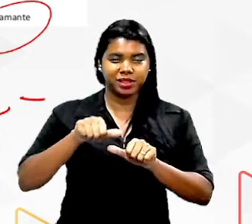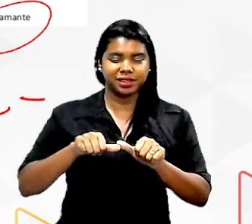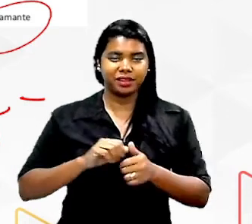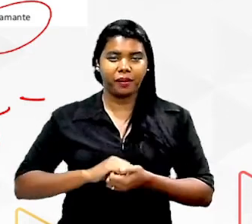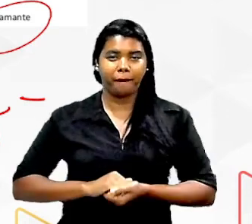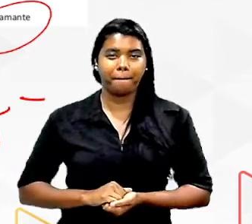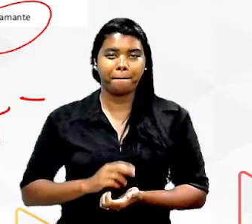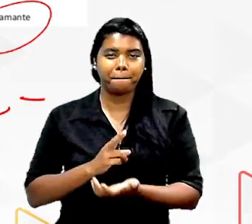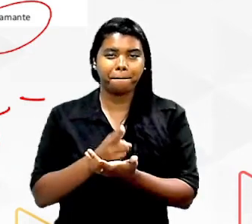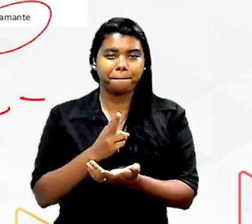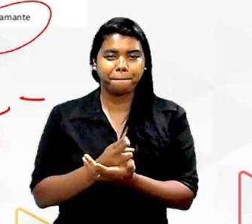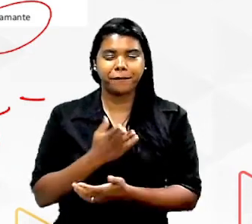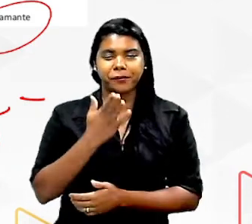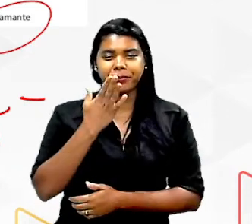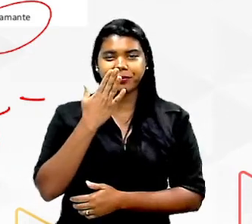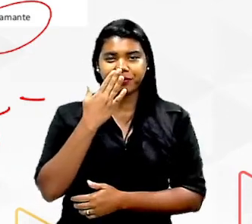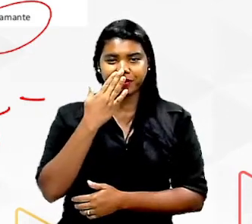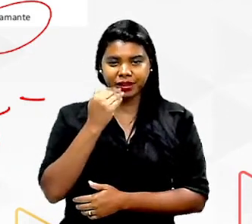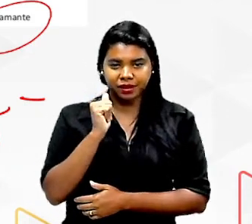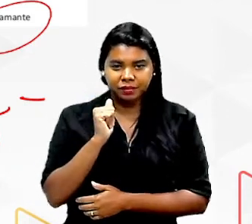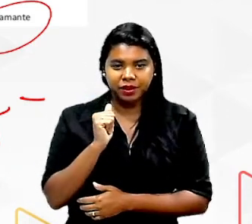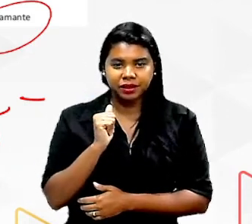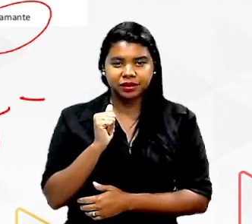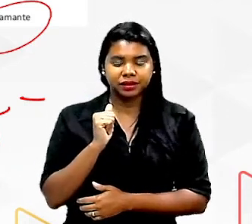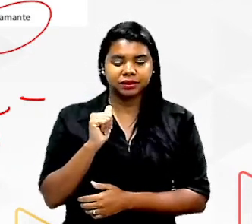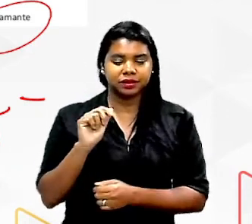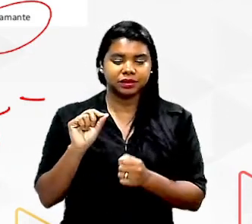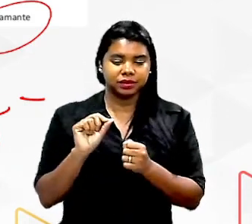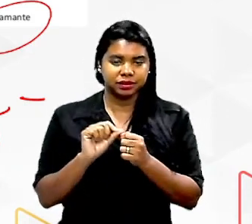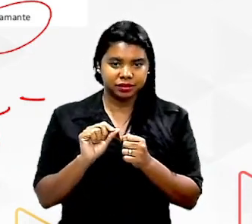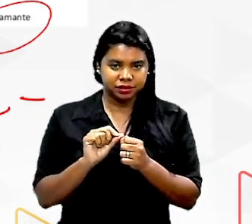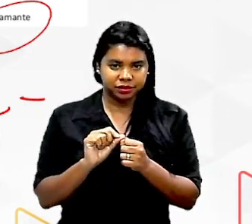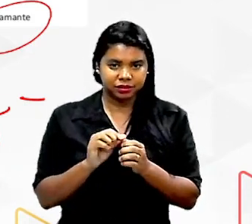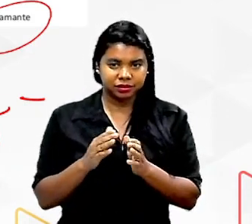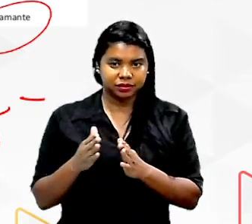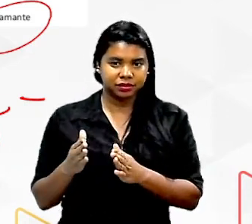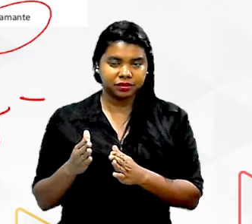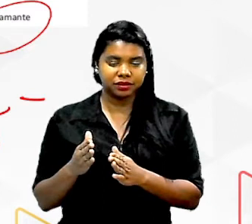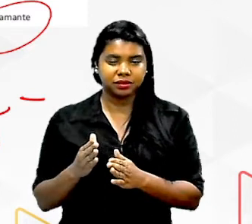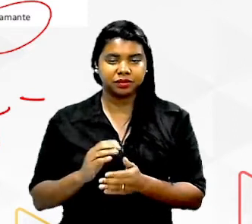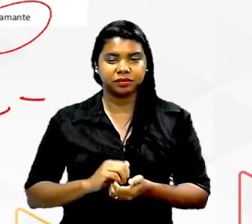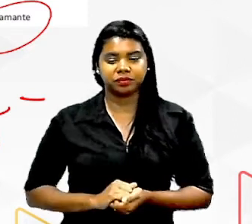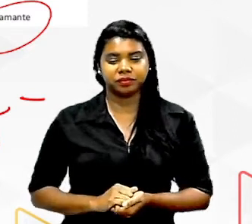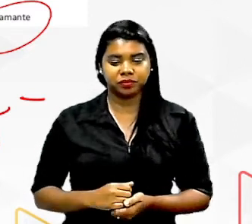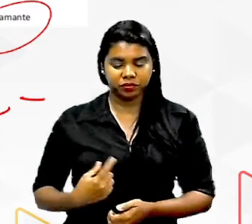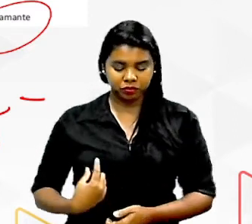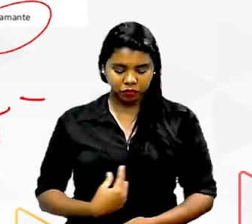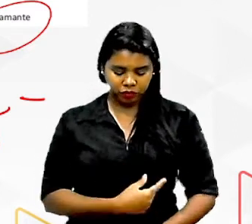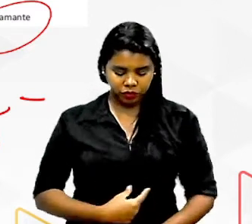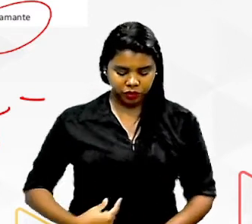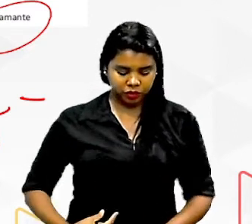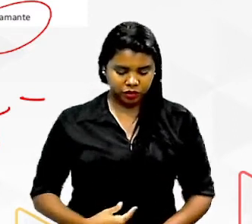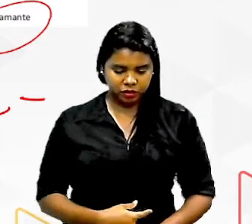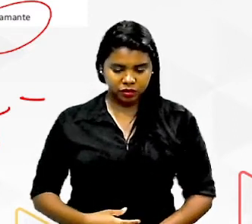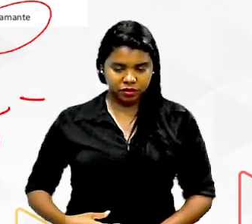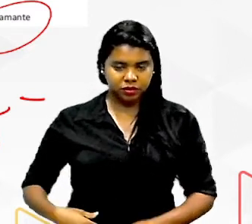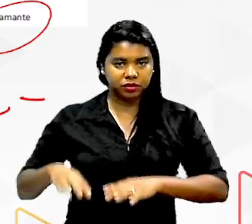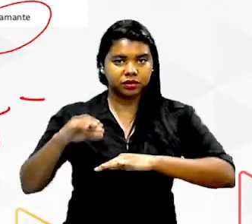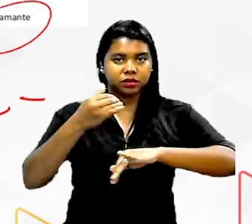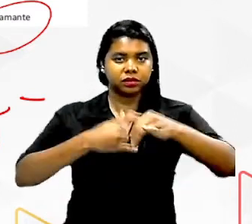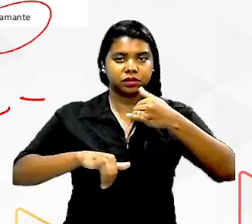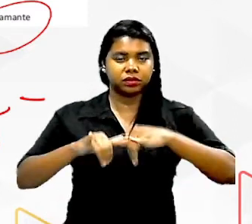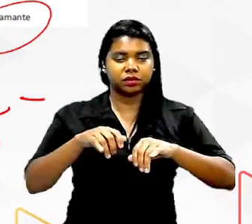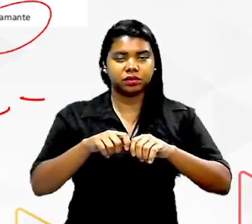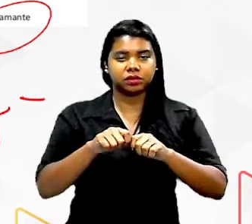toda vez que a gente se alimenta a gente está fazendo um processo desse durante a digestão ligações químicas são quebr